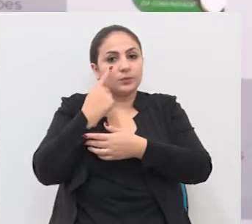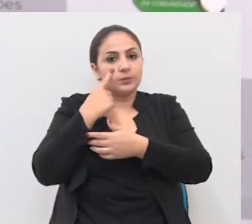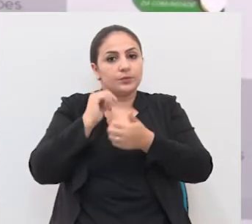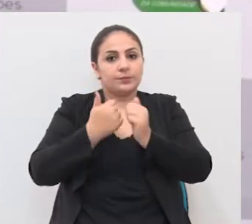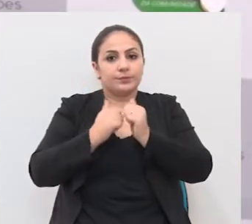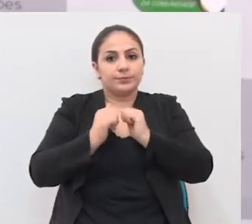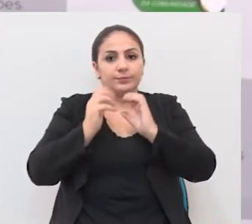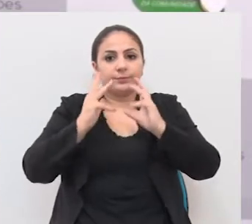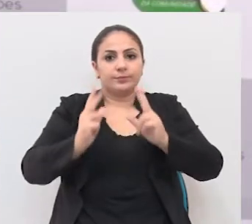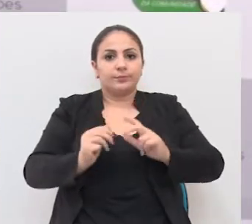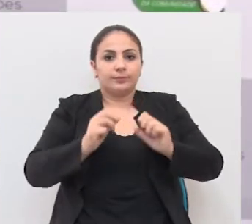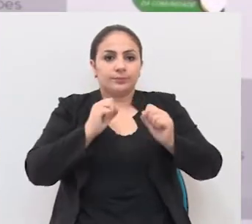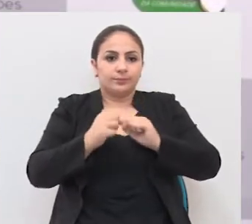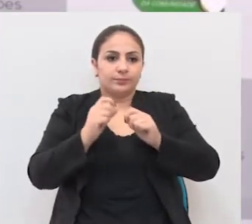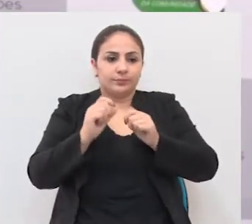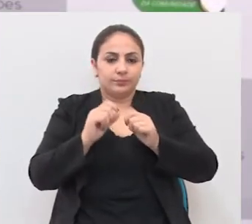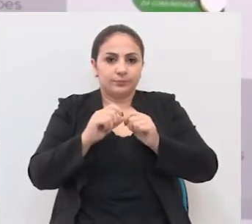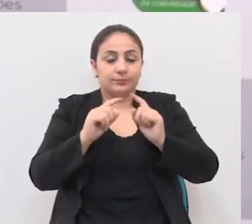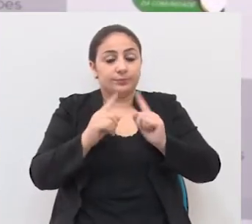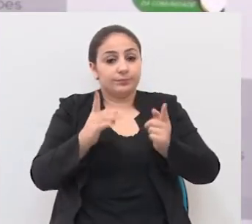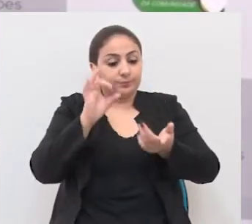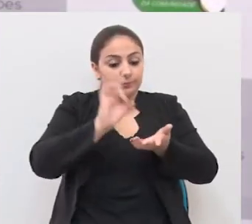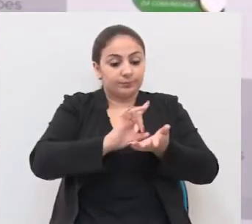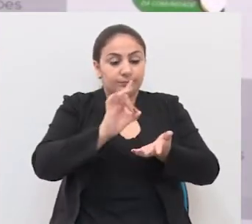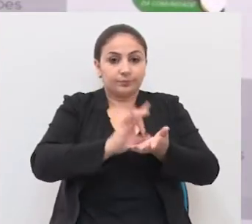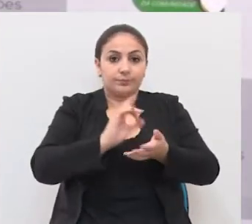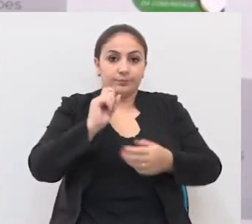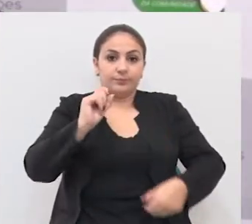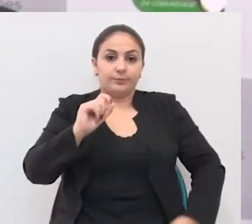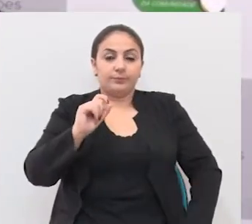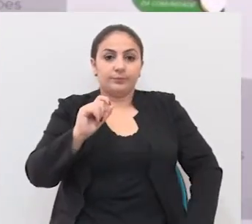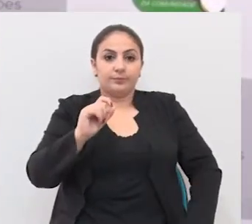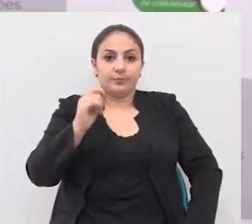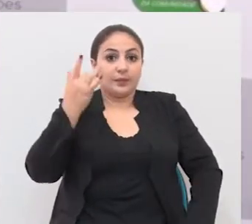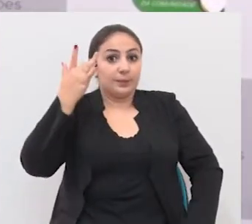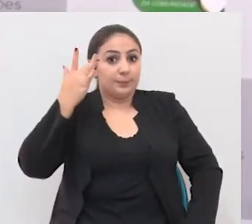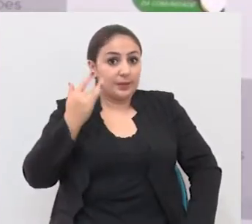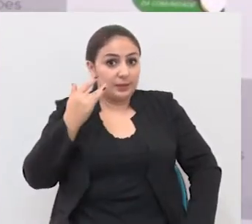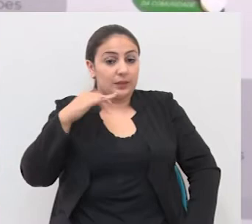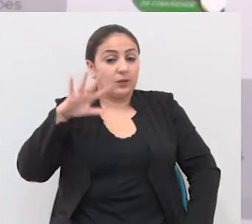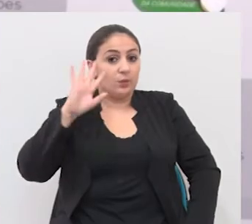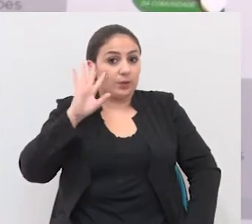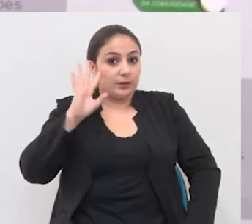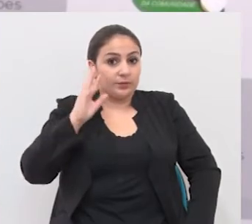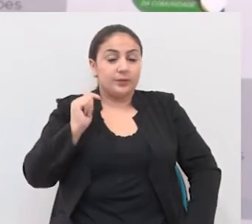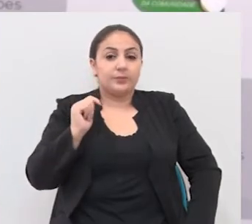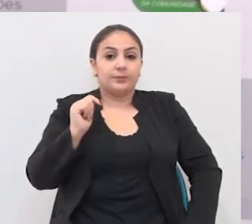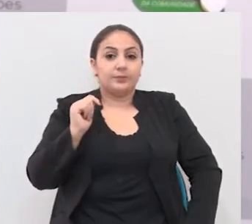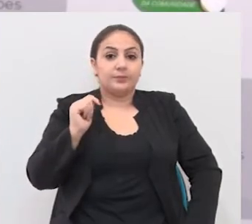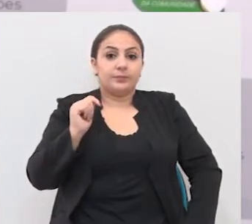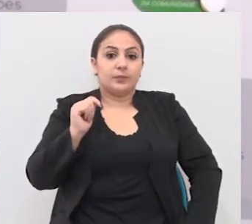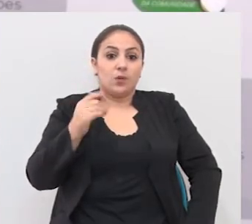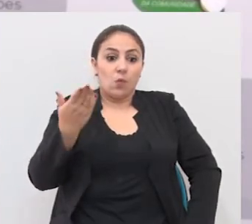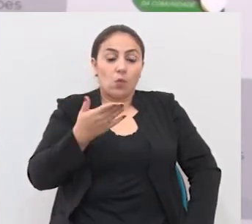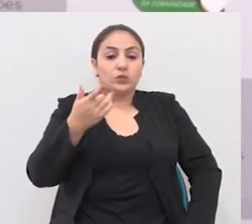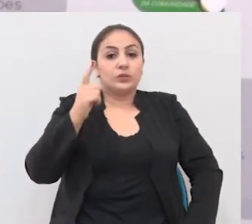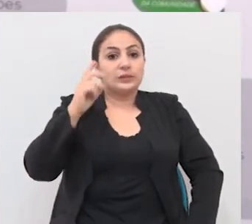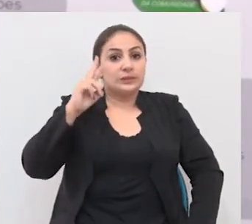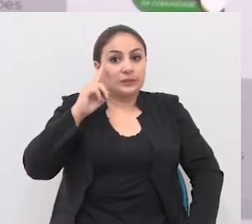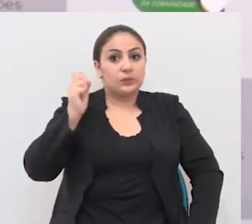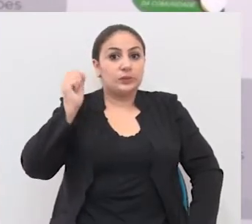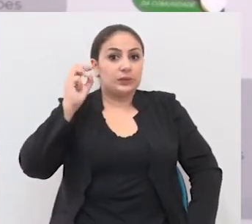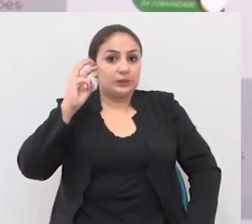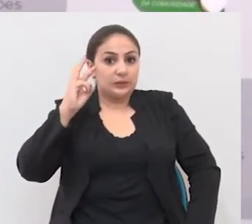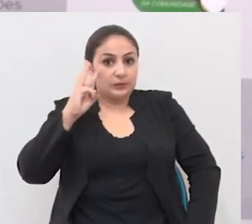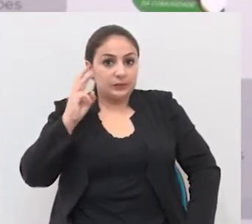aquilo que pode ser feito. Mas já nos garantiram que entre amanhã e quarta-feira, hoje é segunda, terça e